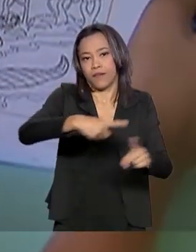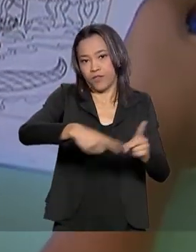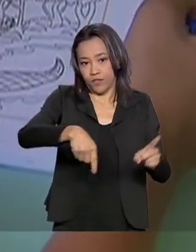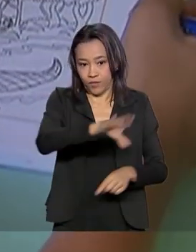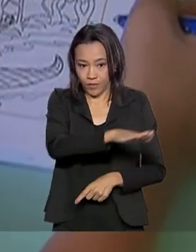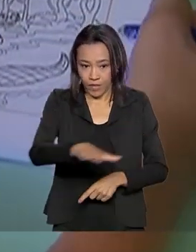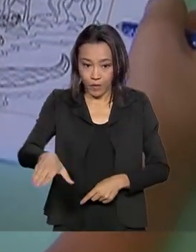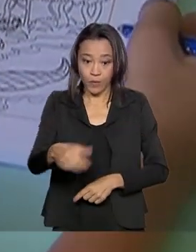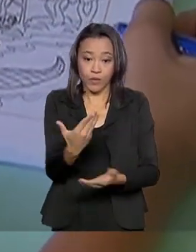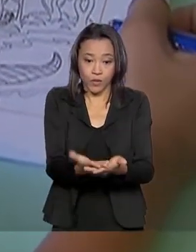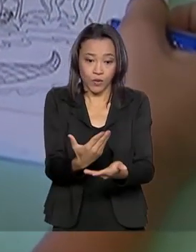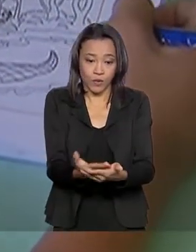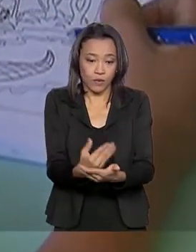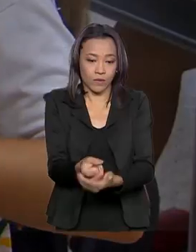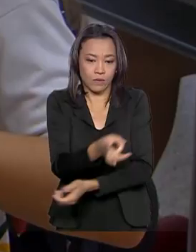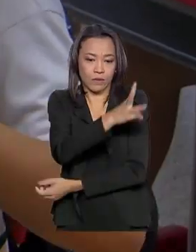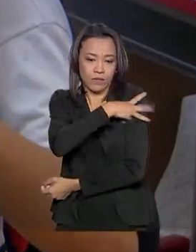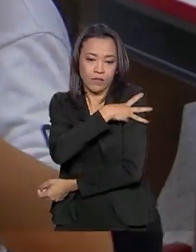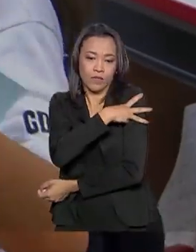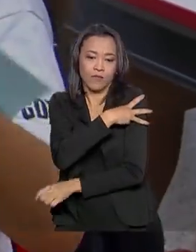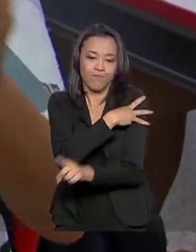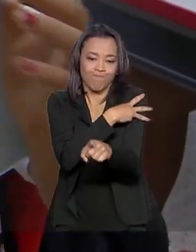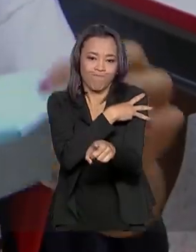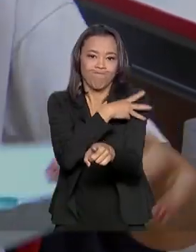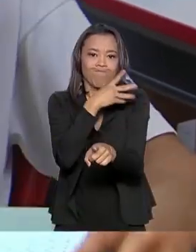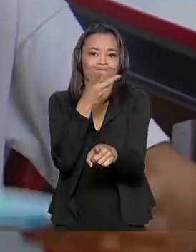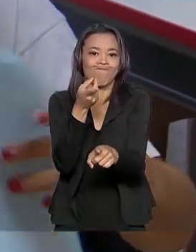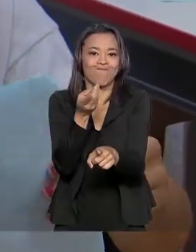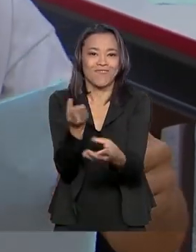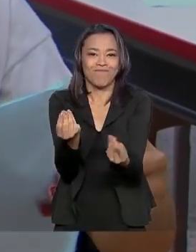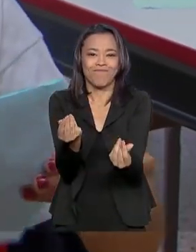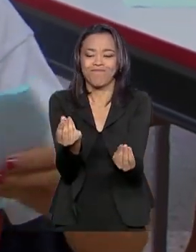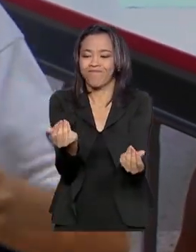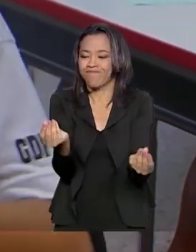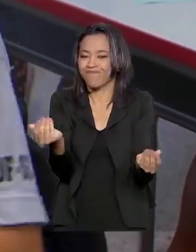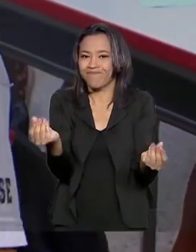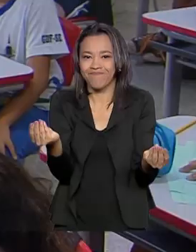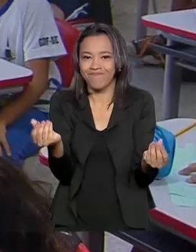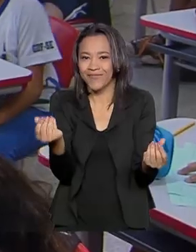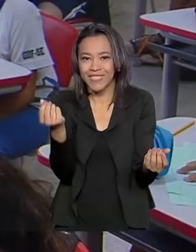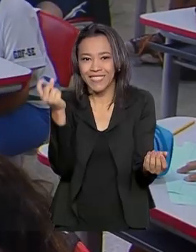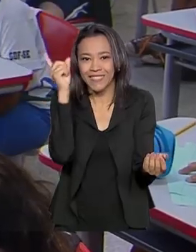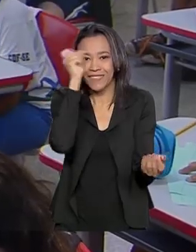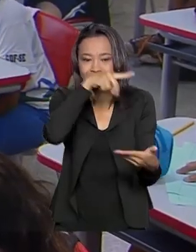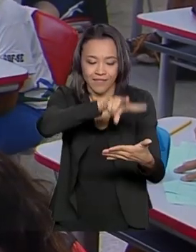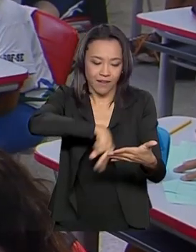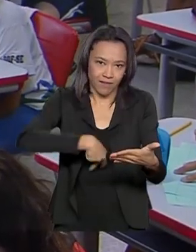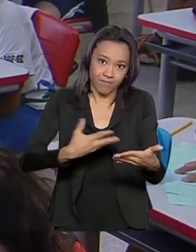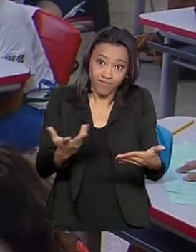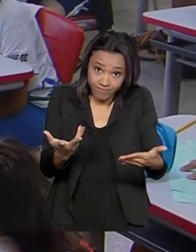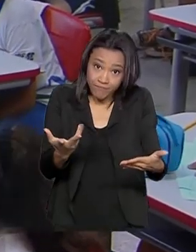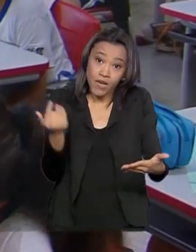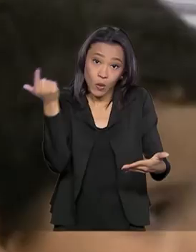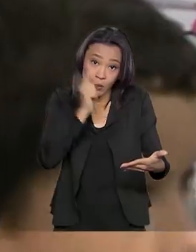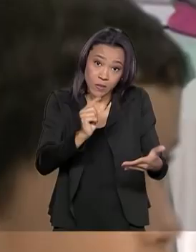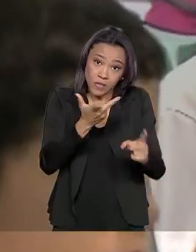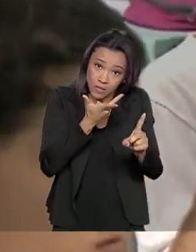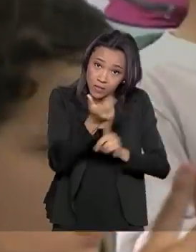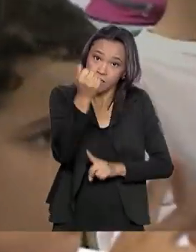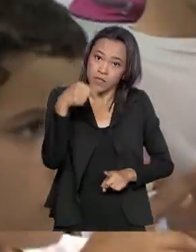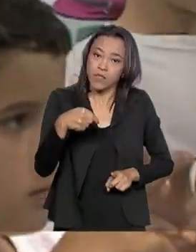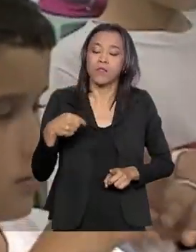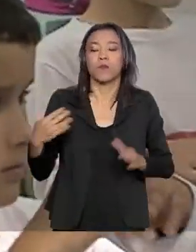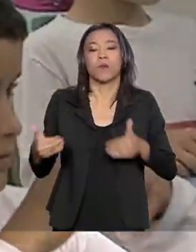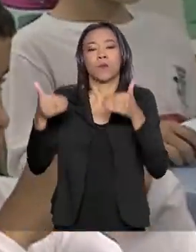terceiro ano do ensino fundamental tinham desempenho insuficiente na hora de ler. Para enfrentar essa realidade, o